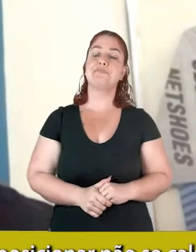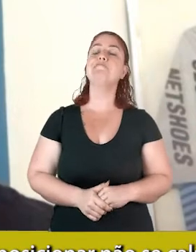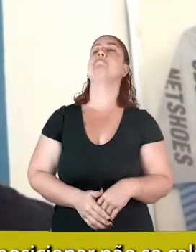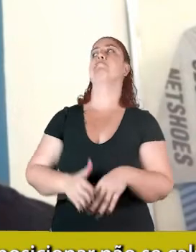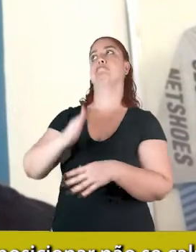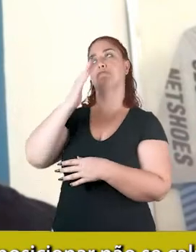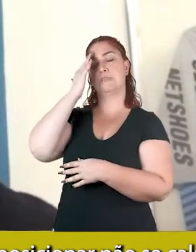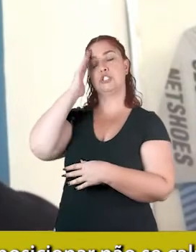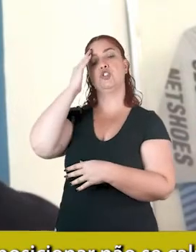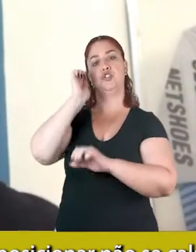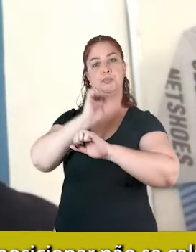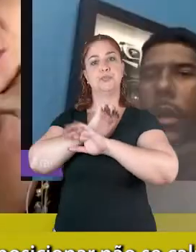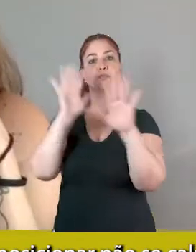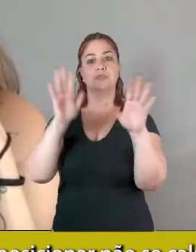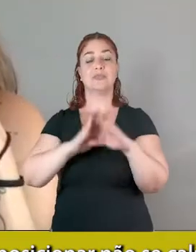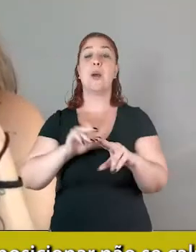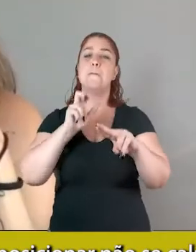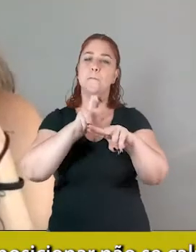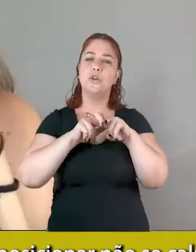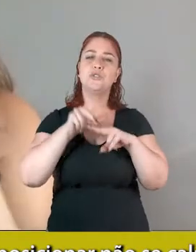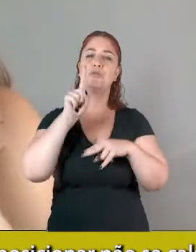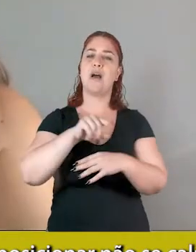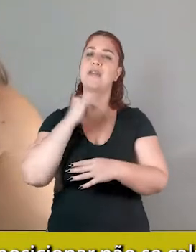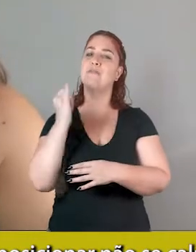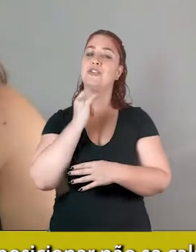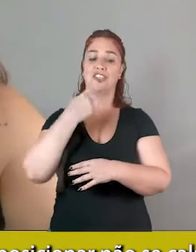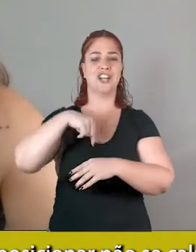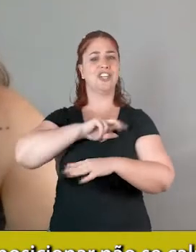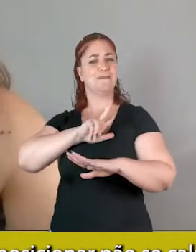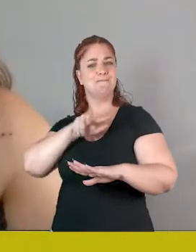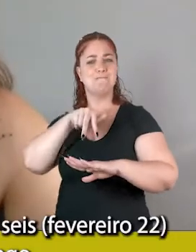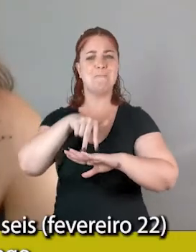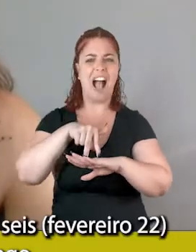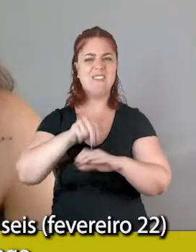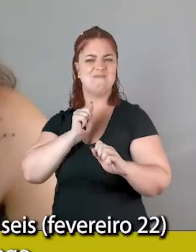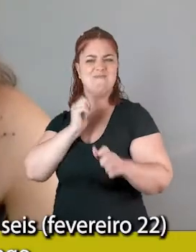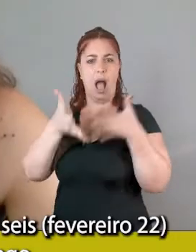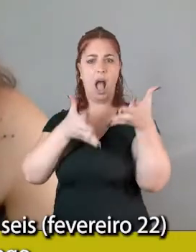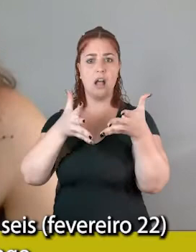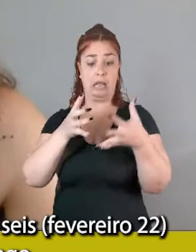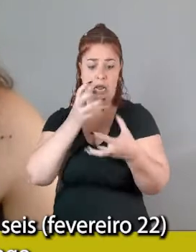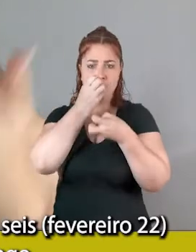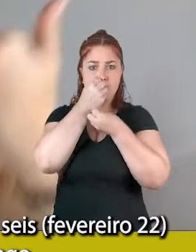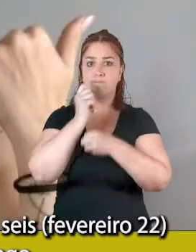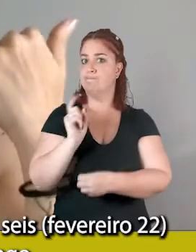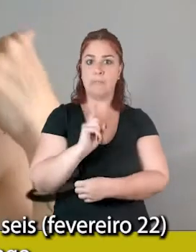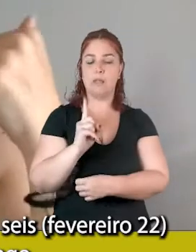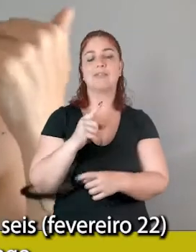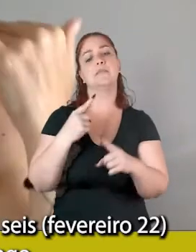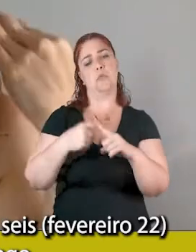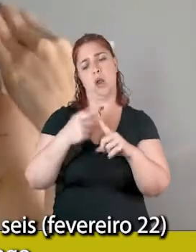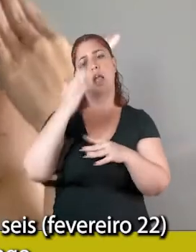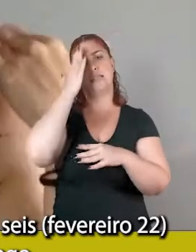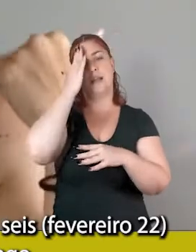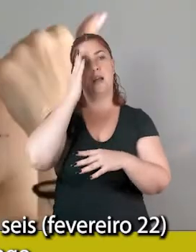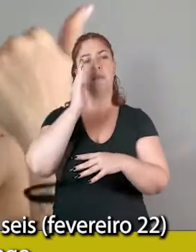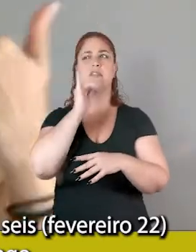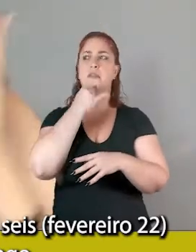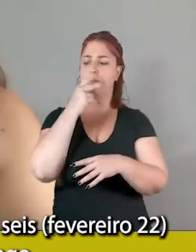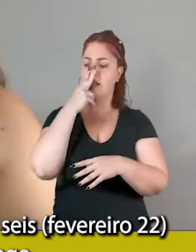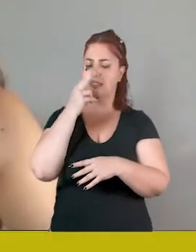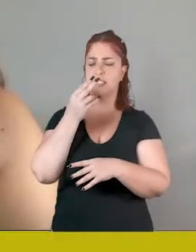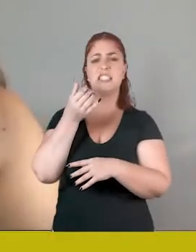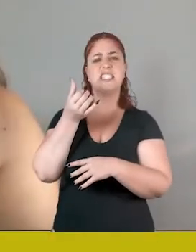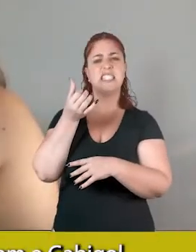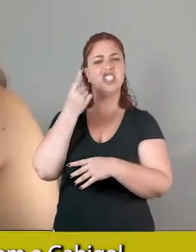Entendi. E o quão importante, né, a gente se posicionar, não se calar, porque, infelizmente, agora, dia 6, acho, né,